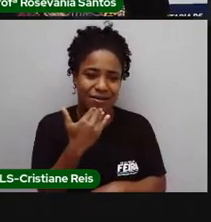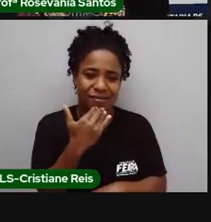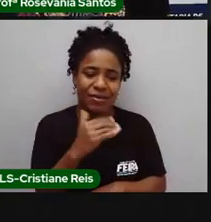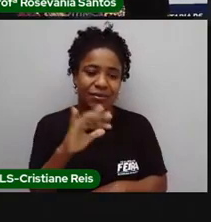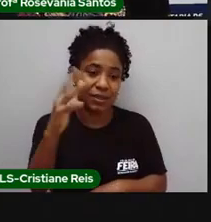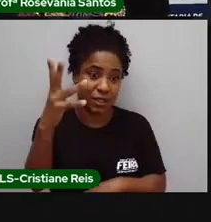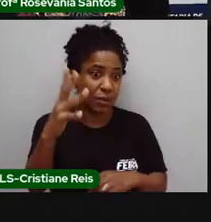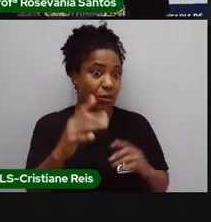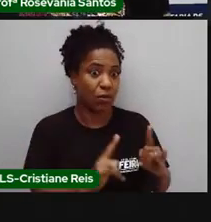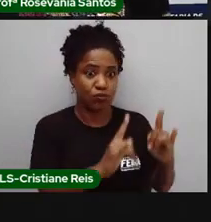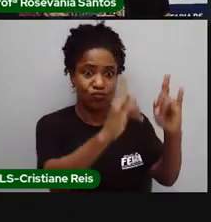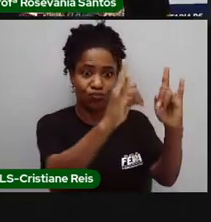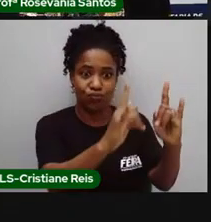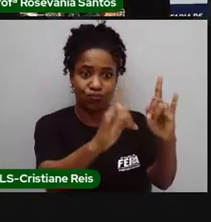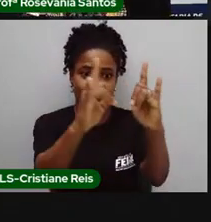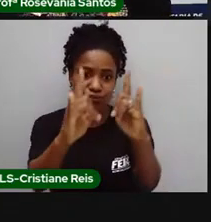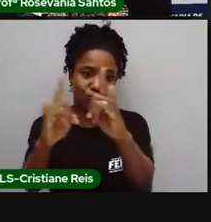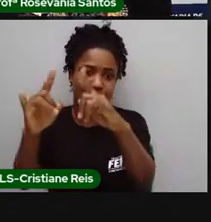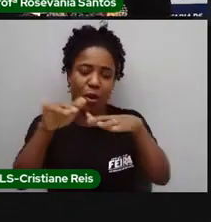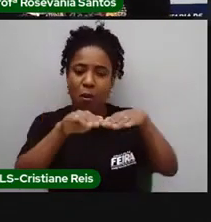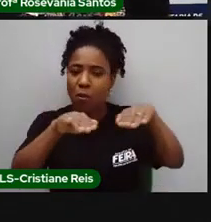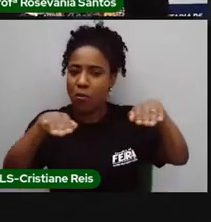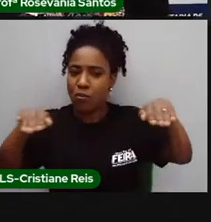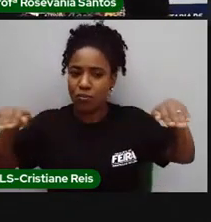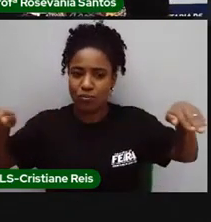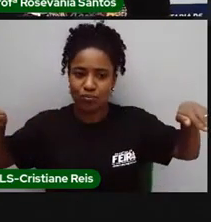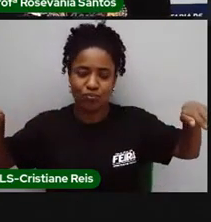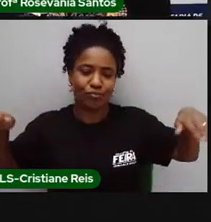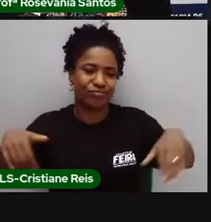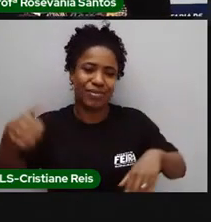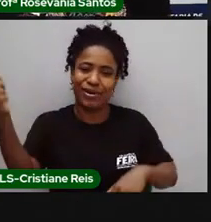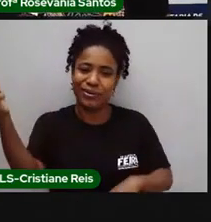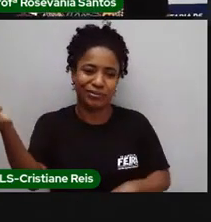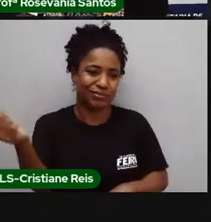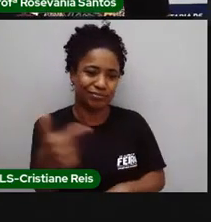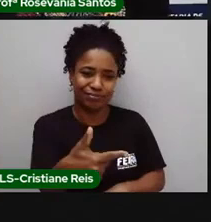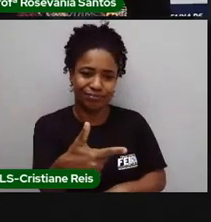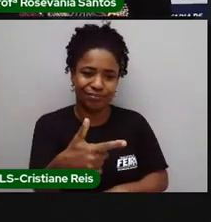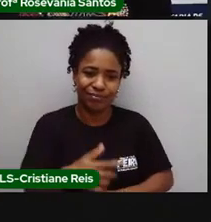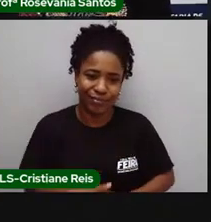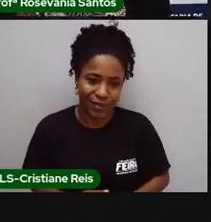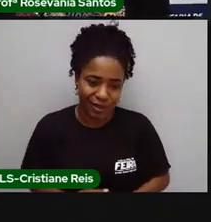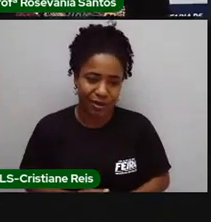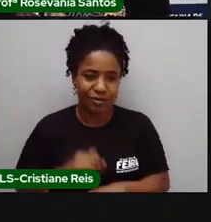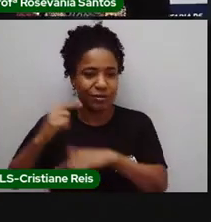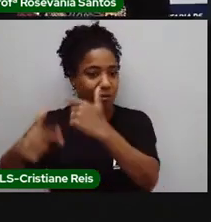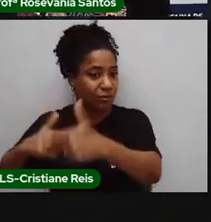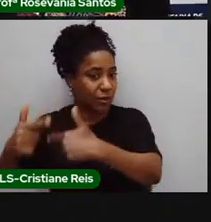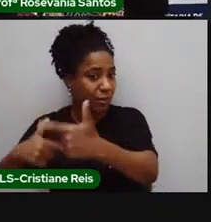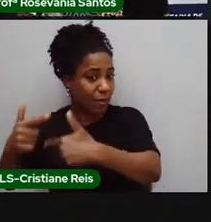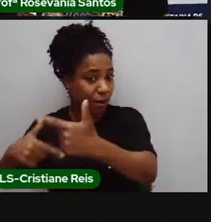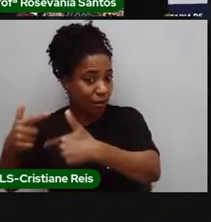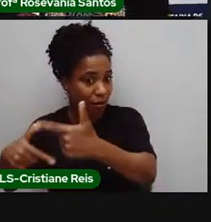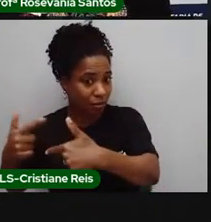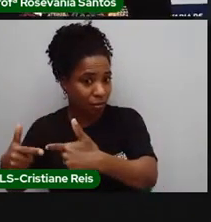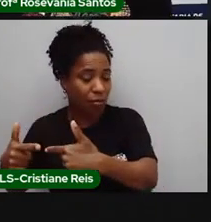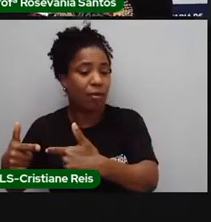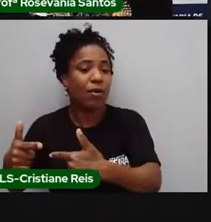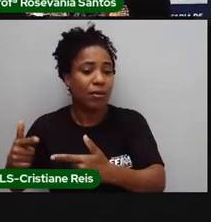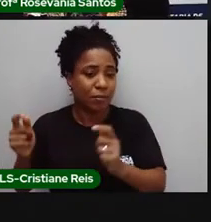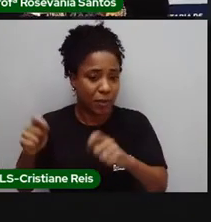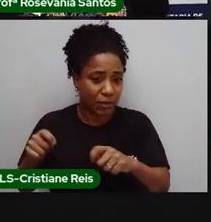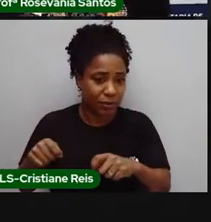Então, o trabalho, ele gera essas desigualdades sociais, né, ou seja, a geração de pobres e ricos.